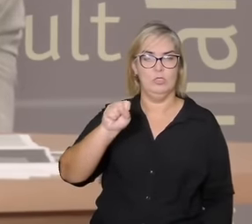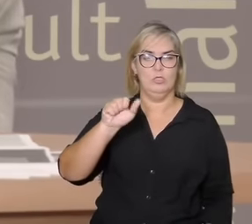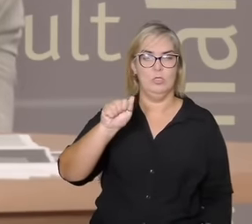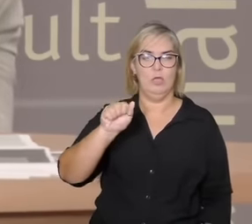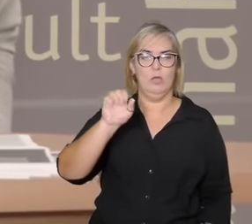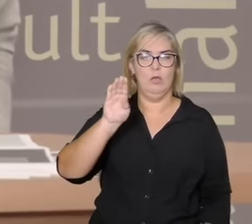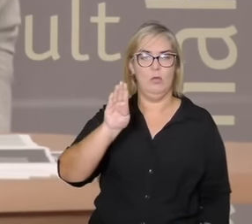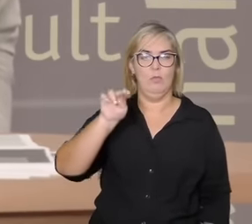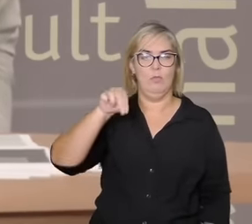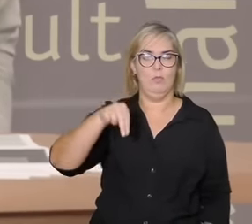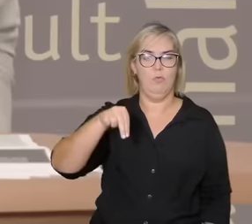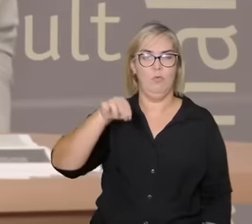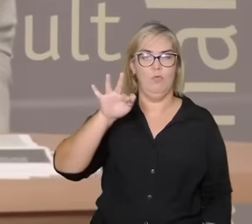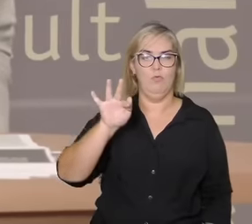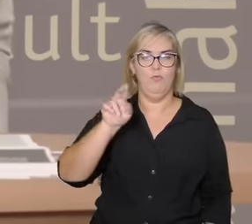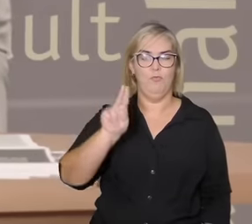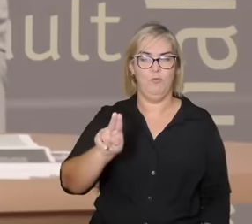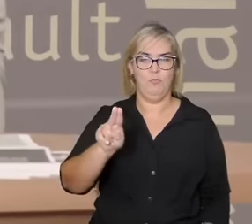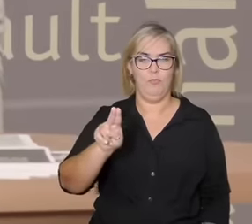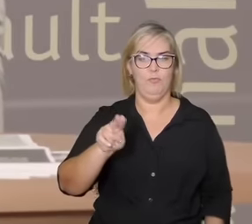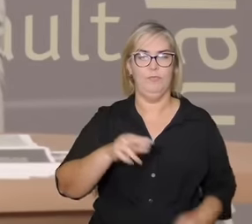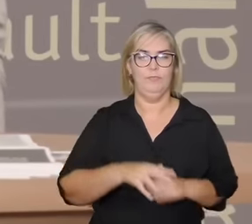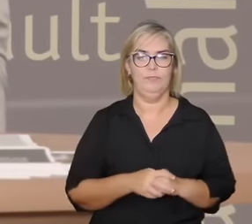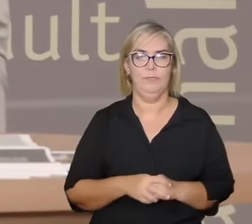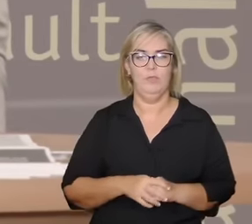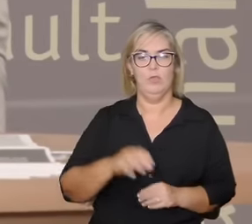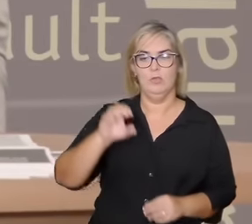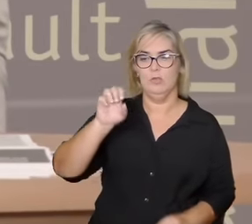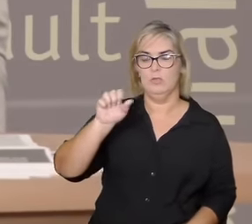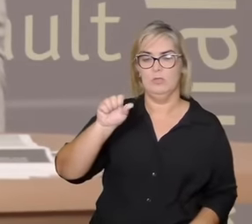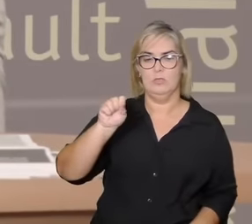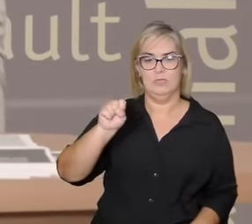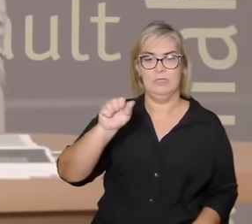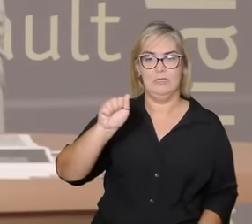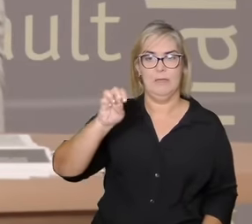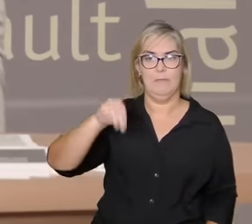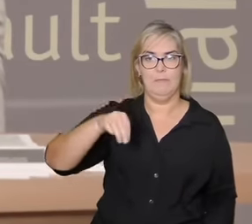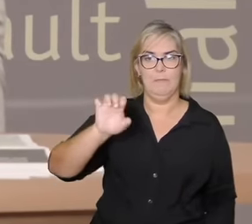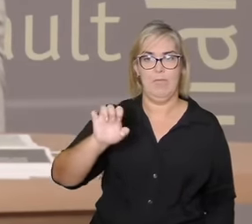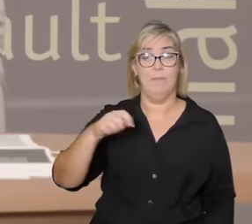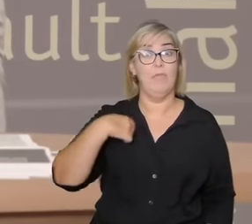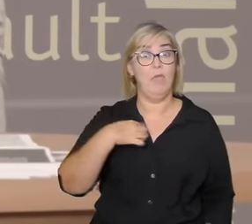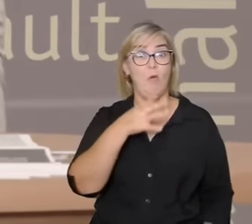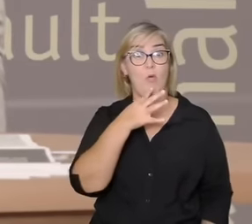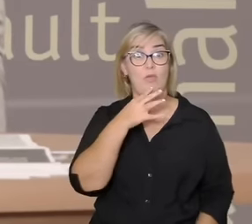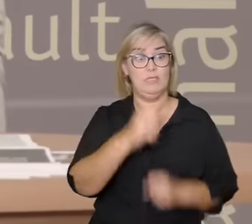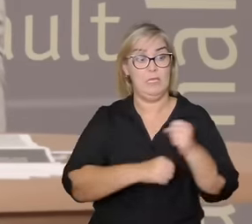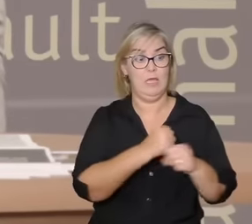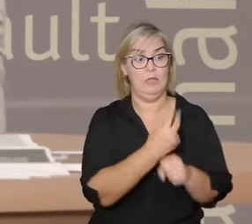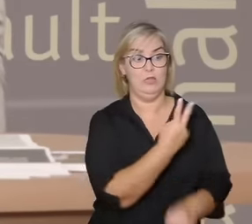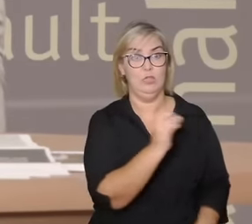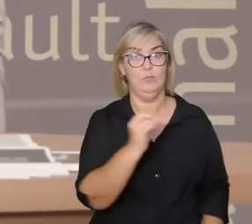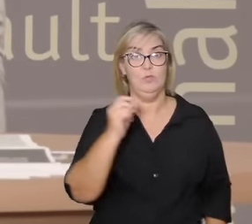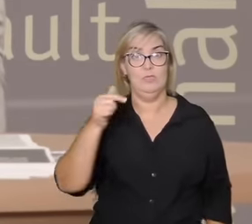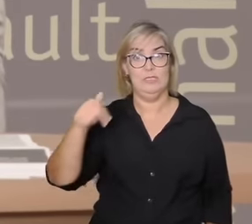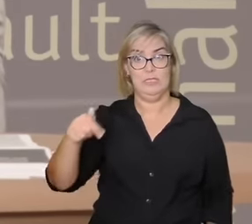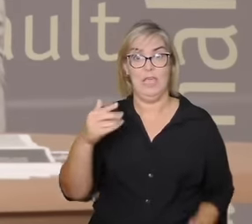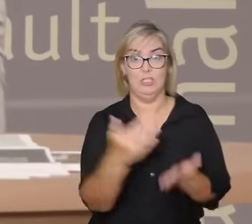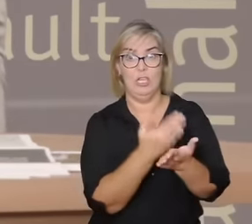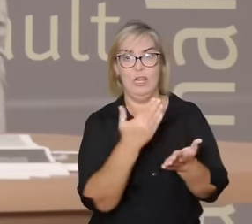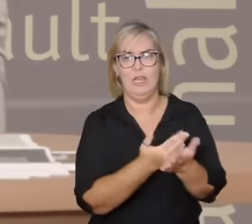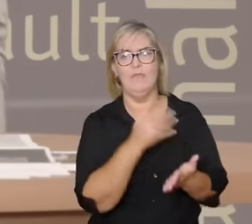muito especial eu conheci ela em 2000 fui conhecer trabalho dela em 2007 né um livro dela muito